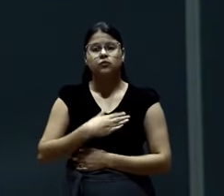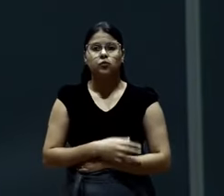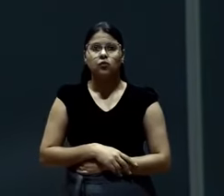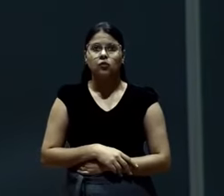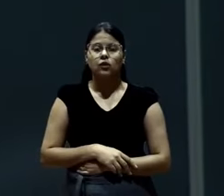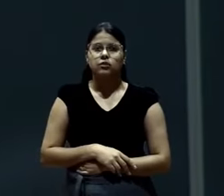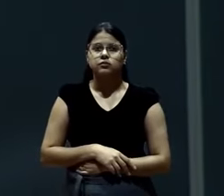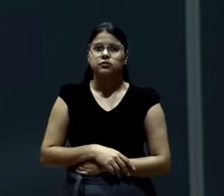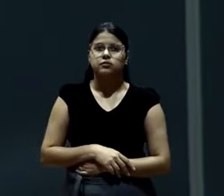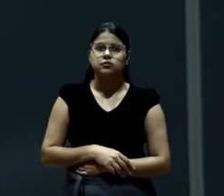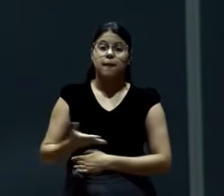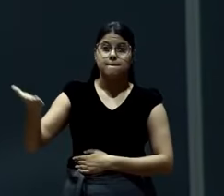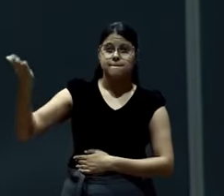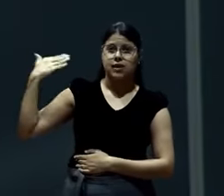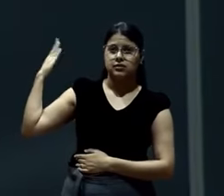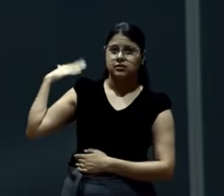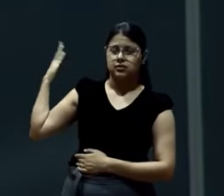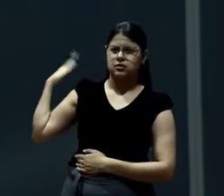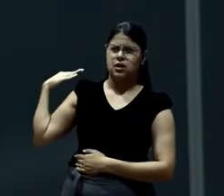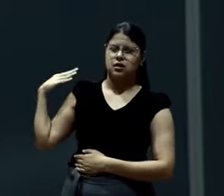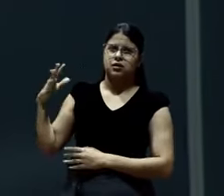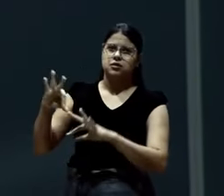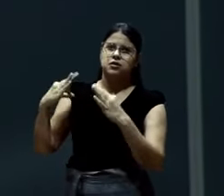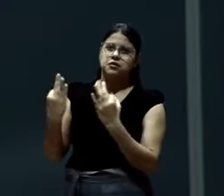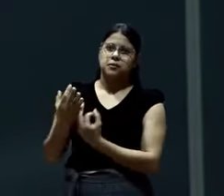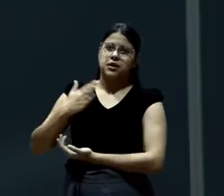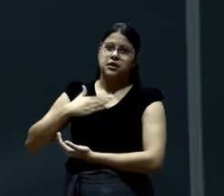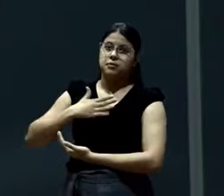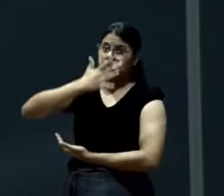Quando vinha gente de fora. Era festa.